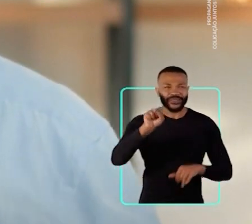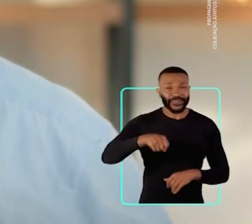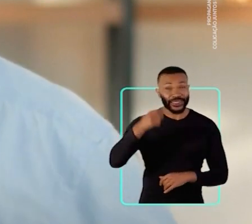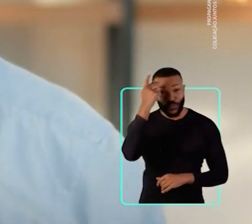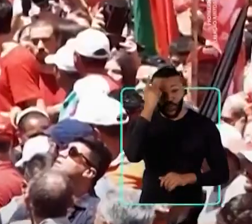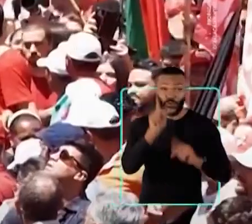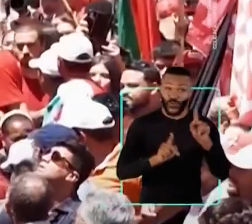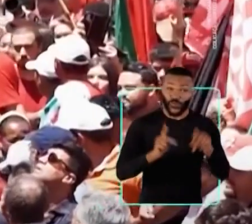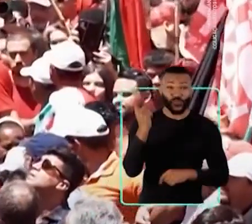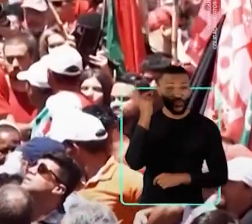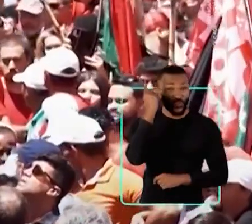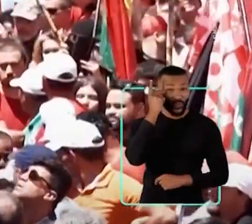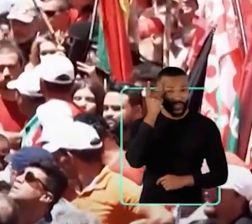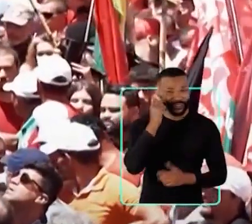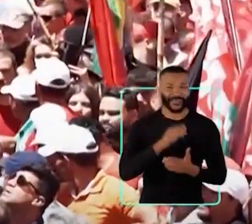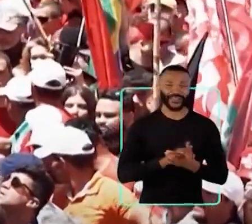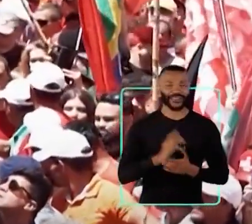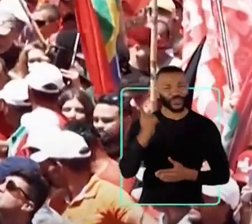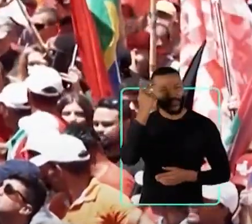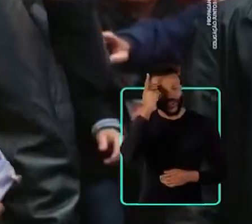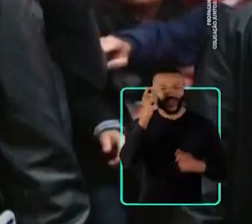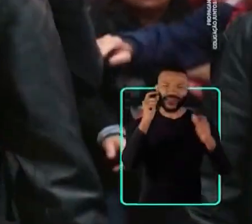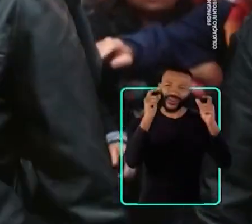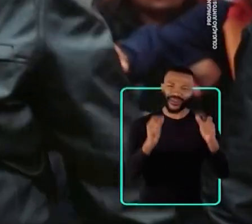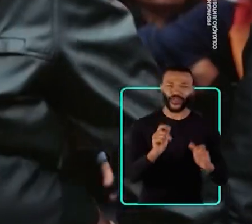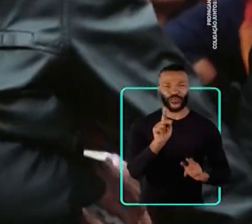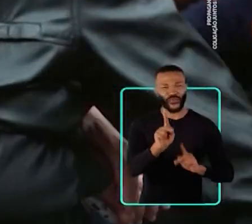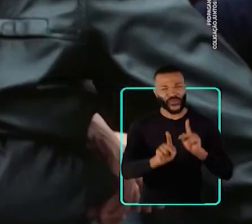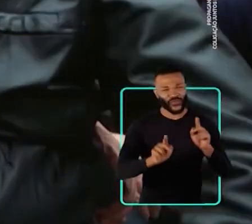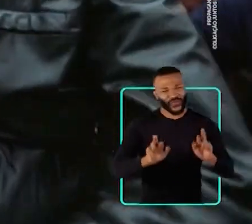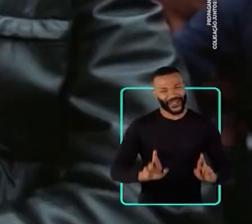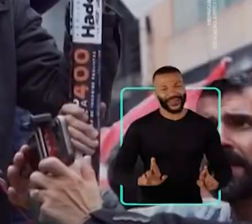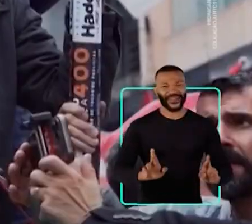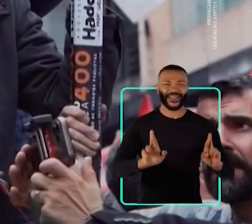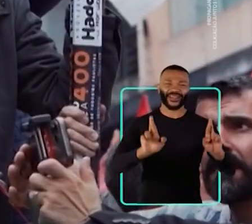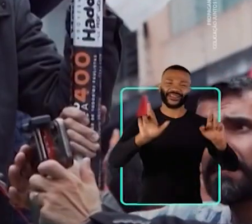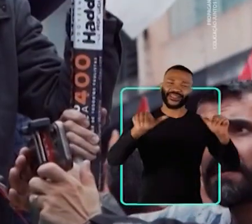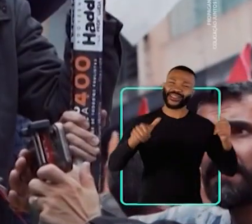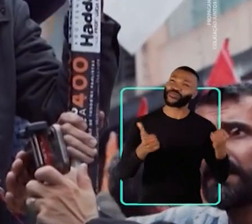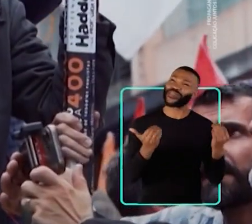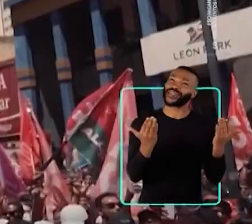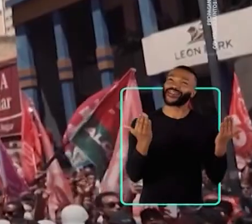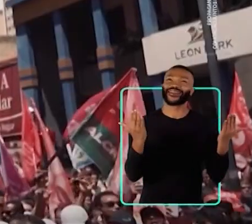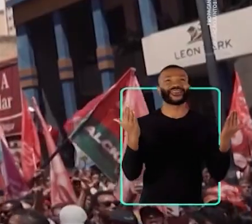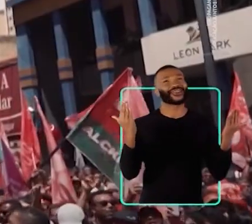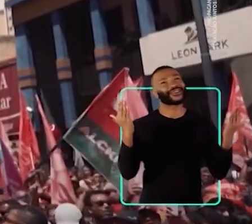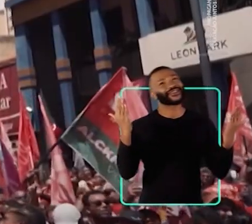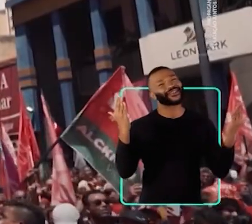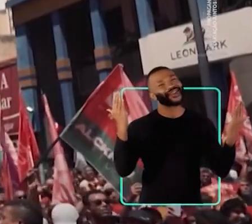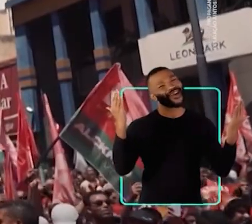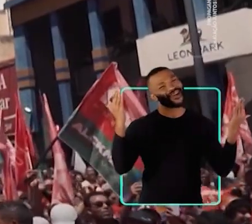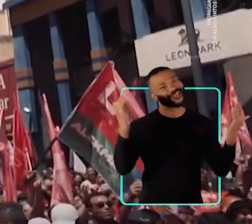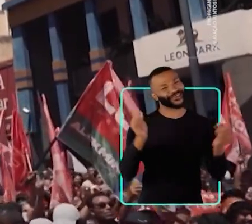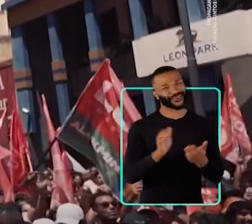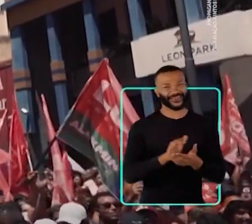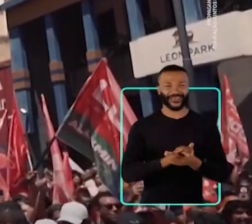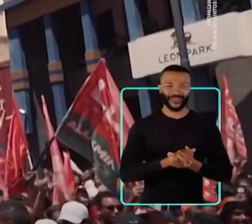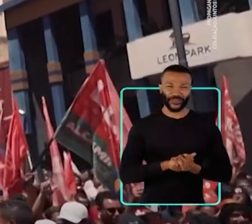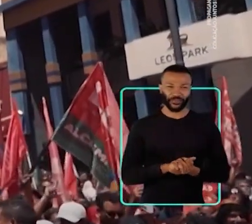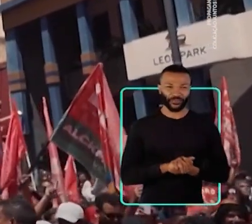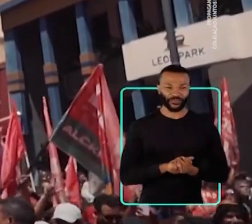e ao povo paulista. São Paulo, minha terra, meu povo, renasce a esperança.